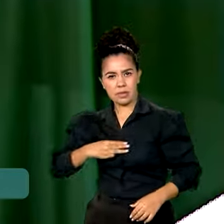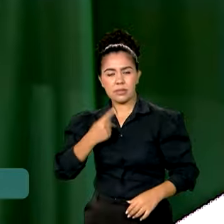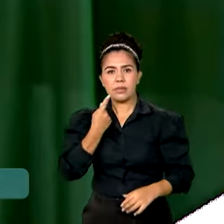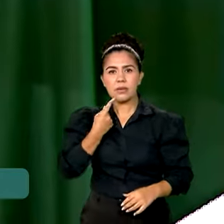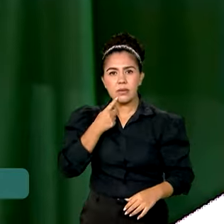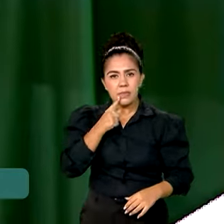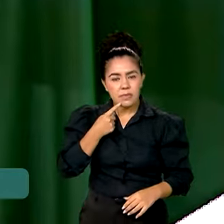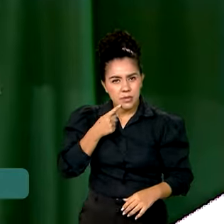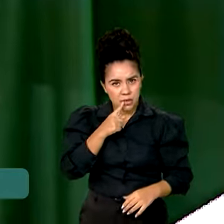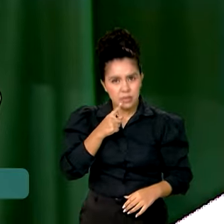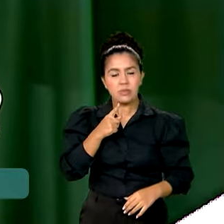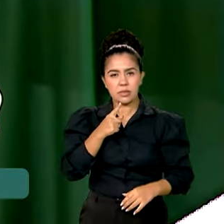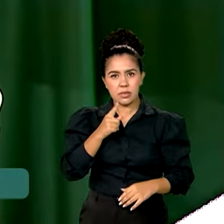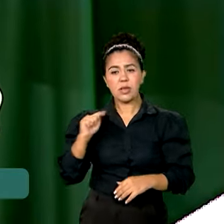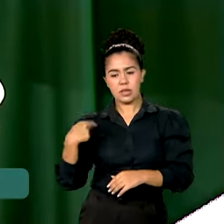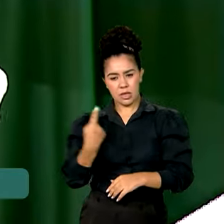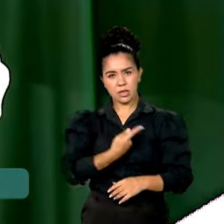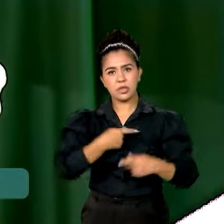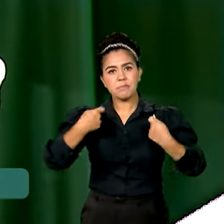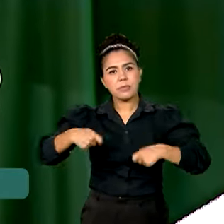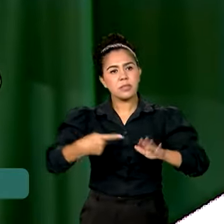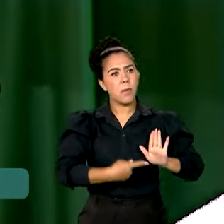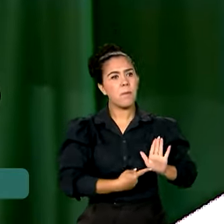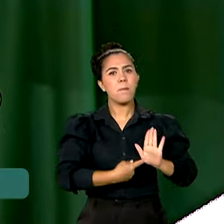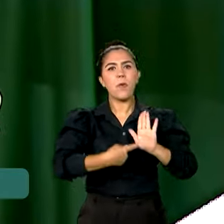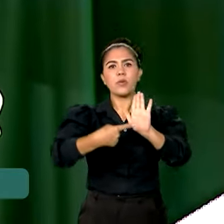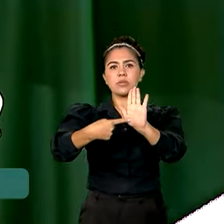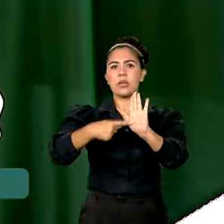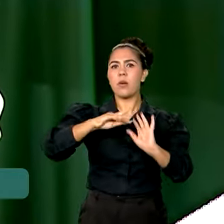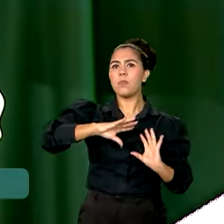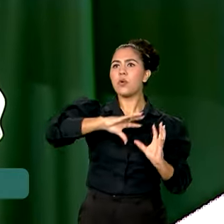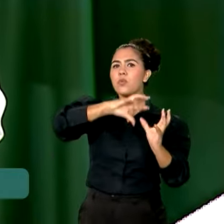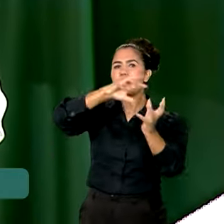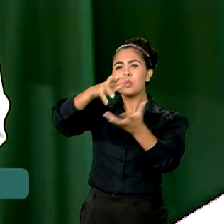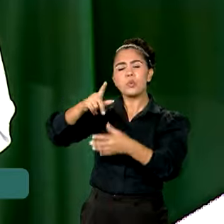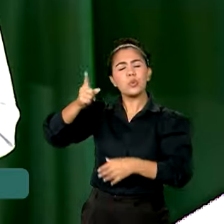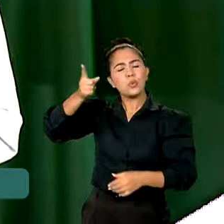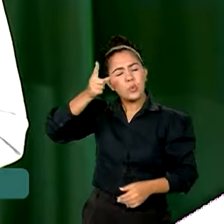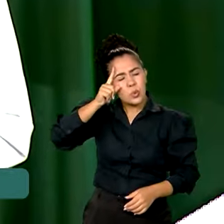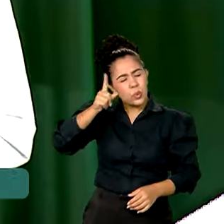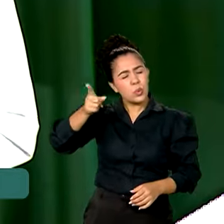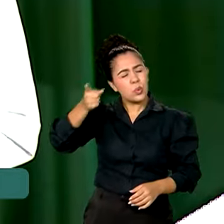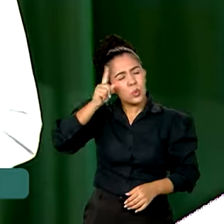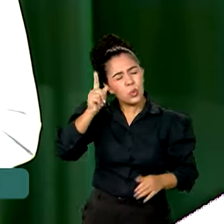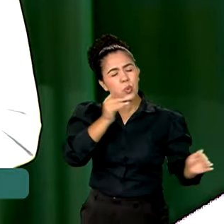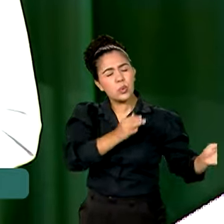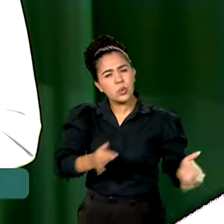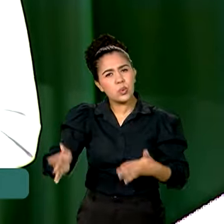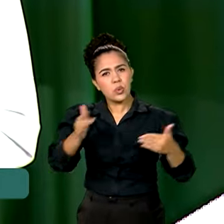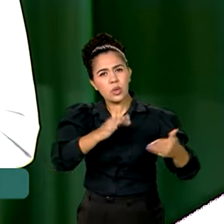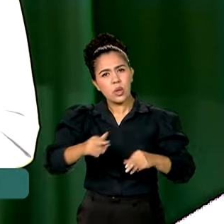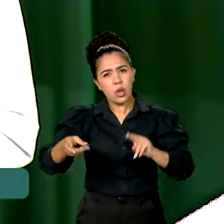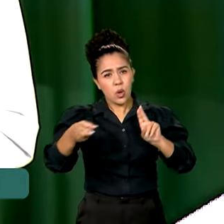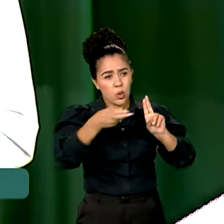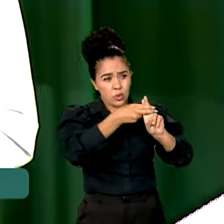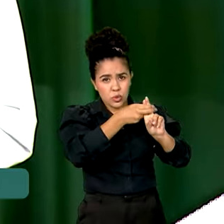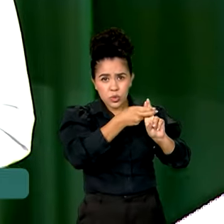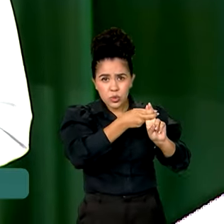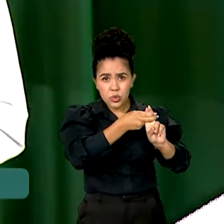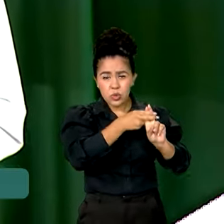precisamos mostrar ao mundo todo santo dia que o SUS não é apenas grande.